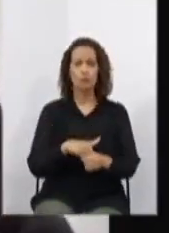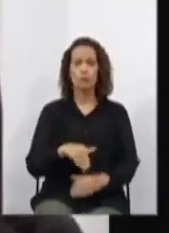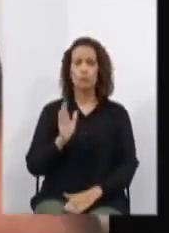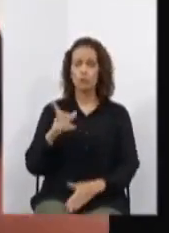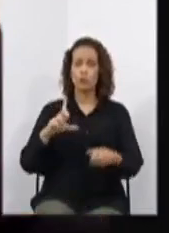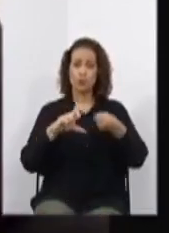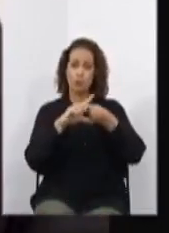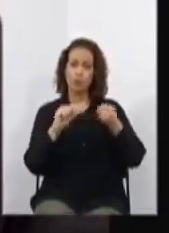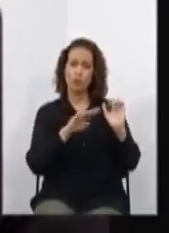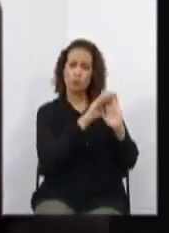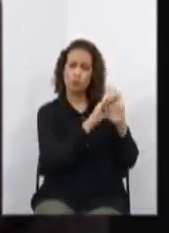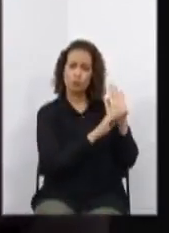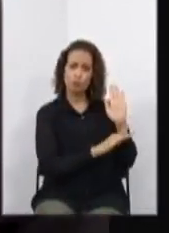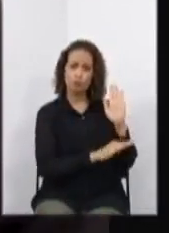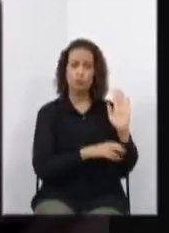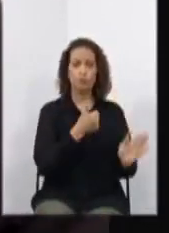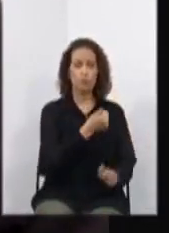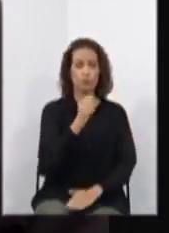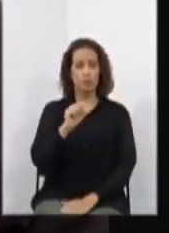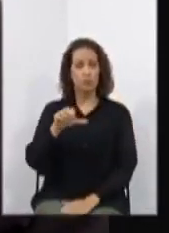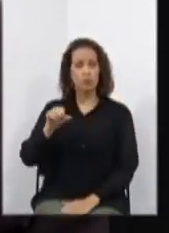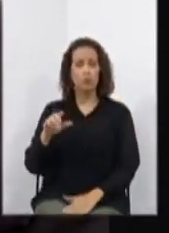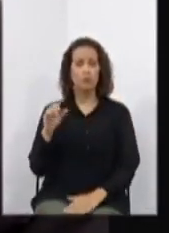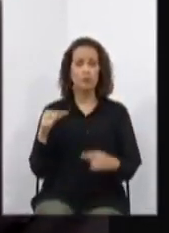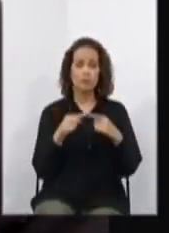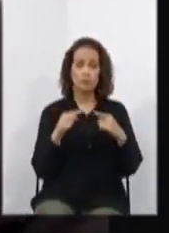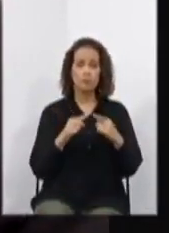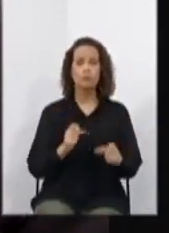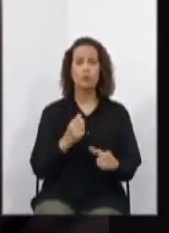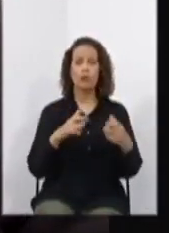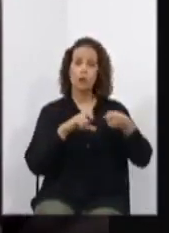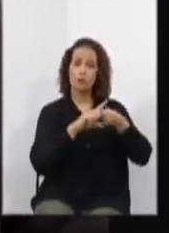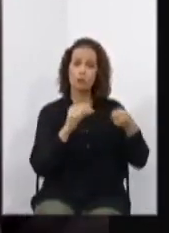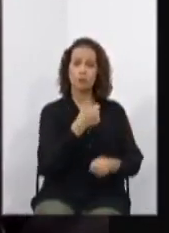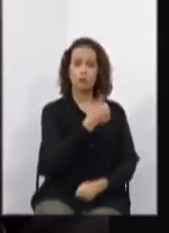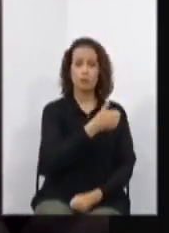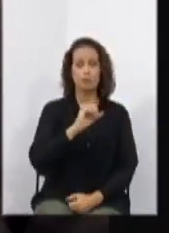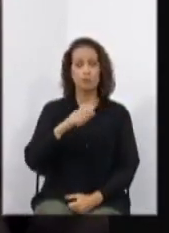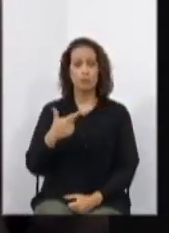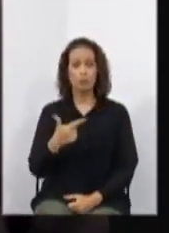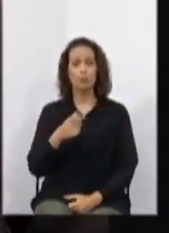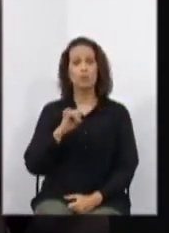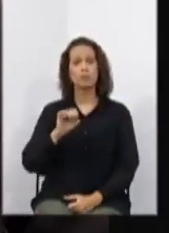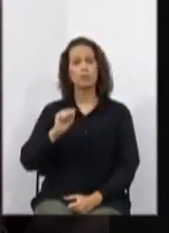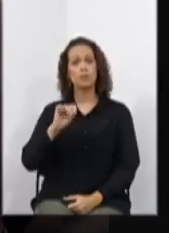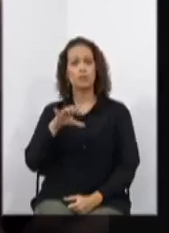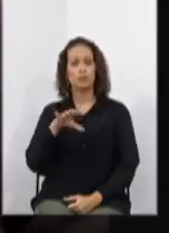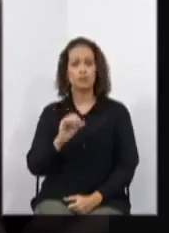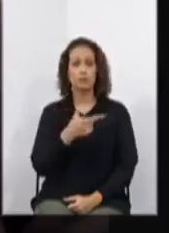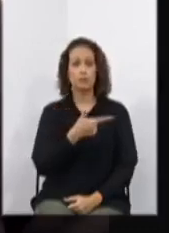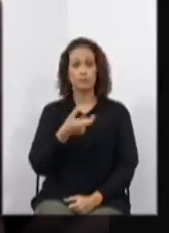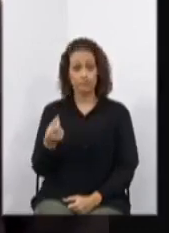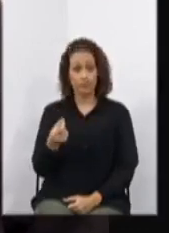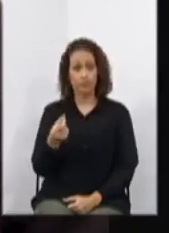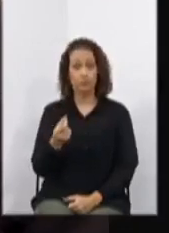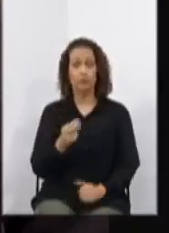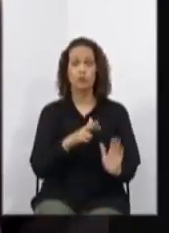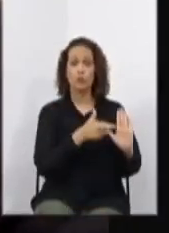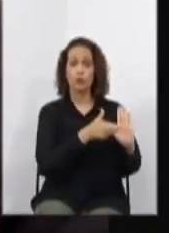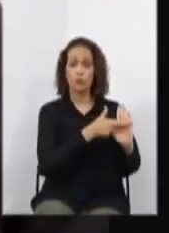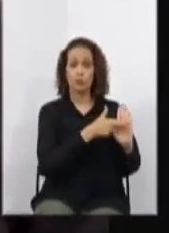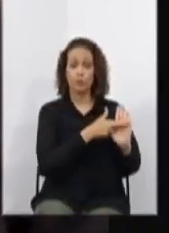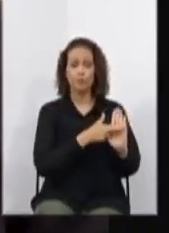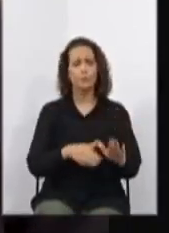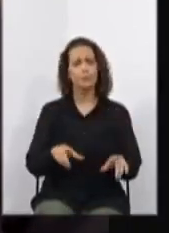189, combinado com o artigo 102, inciso 20, do regimento interno. Em